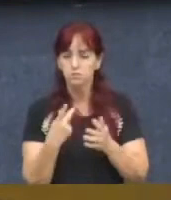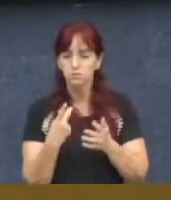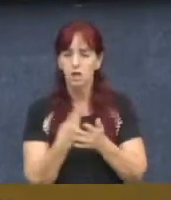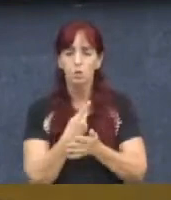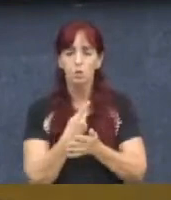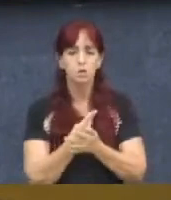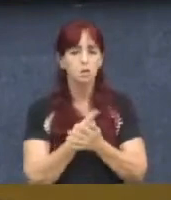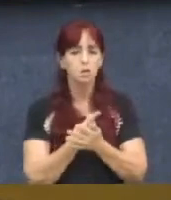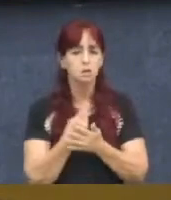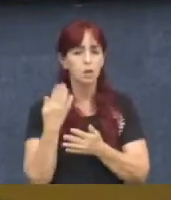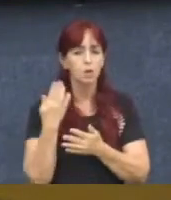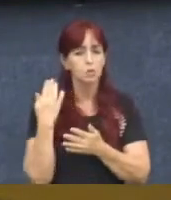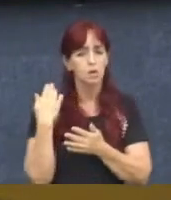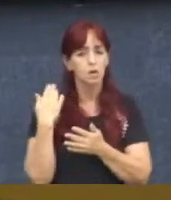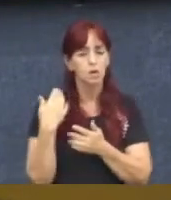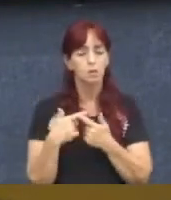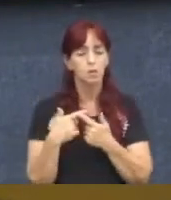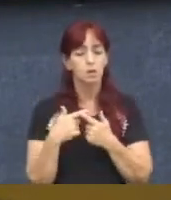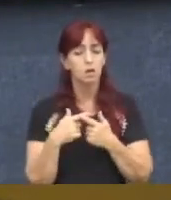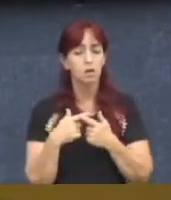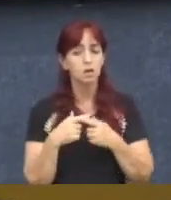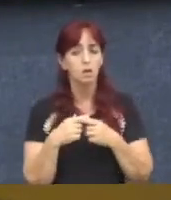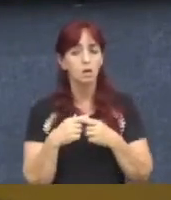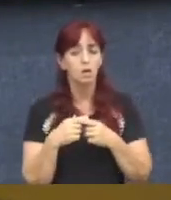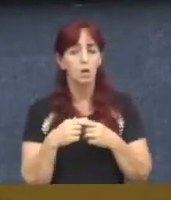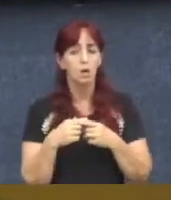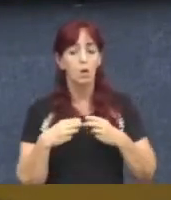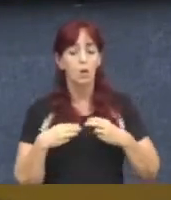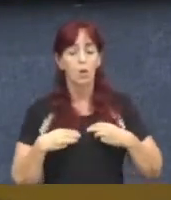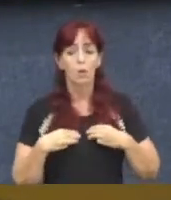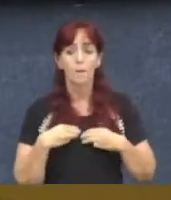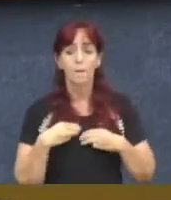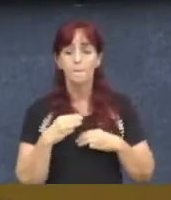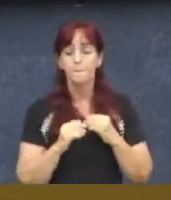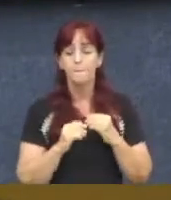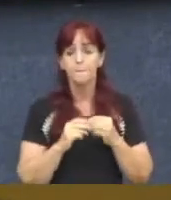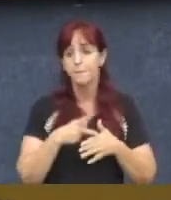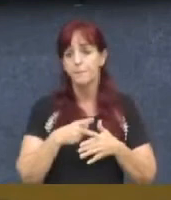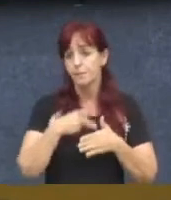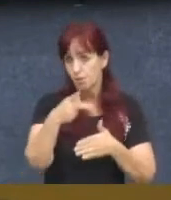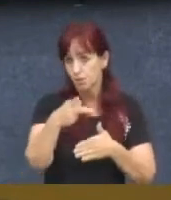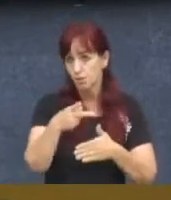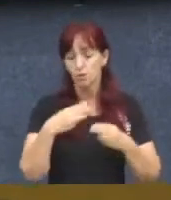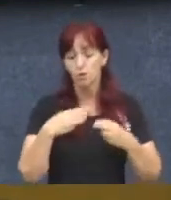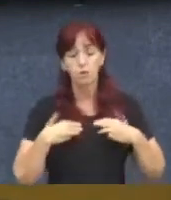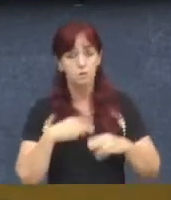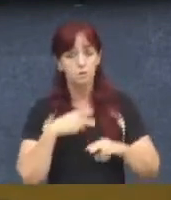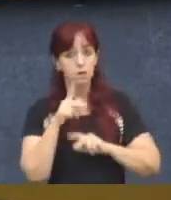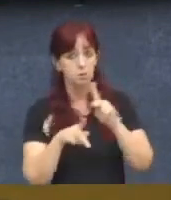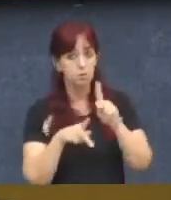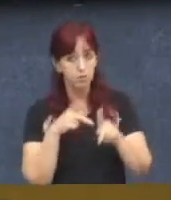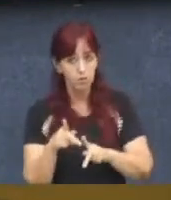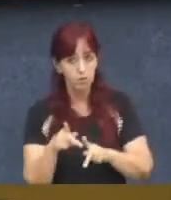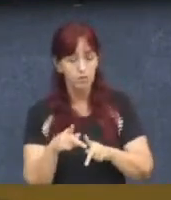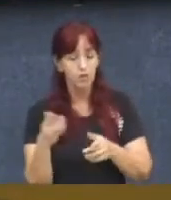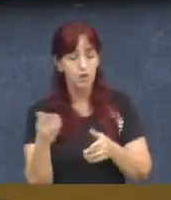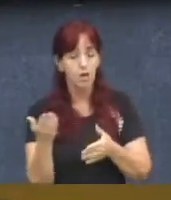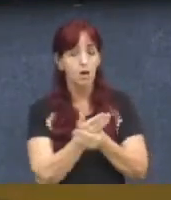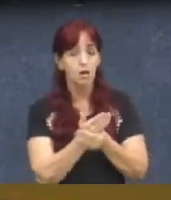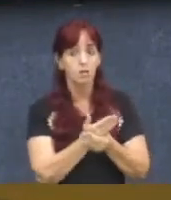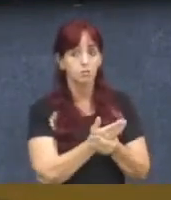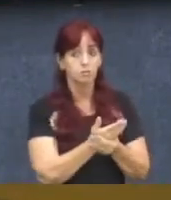do Ministério Público de Minas Gerais ter arquivado esse inquérito civil que foi aberto a partir de um ofício